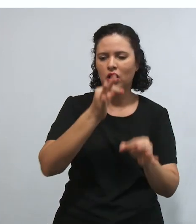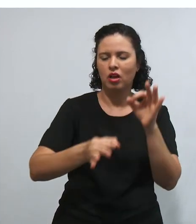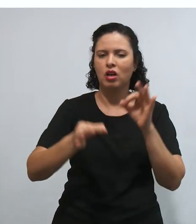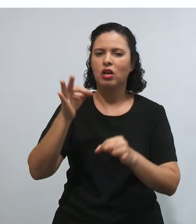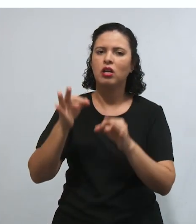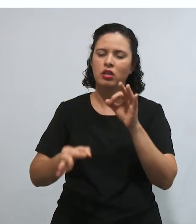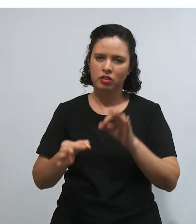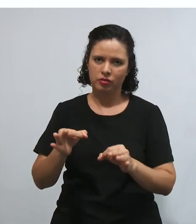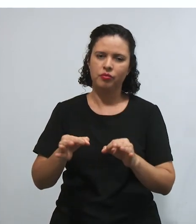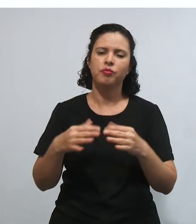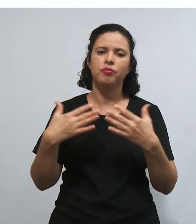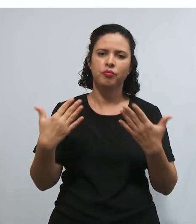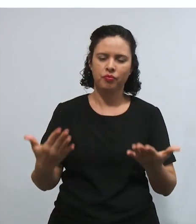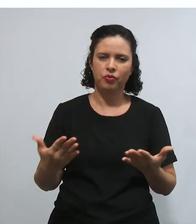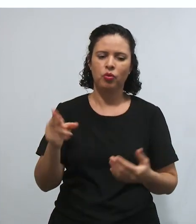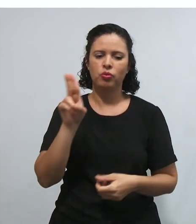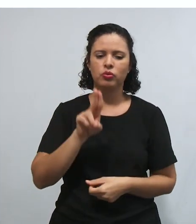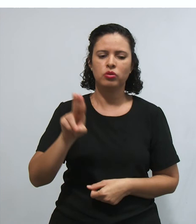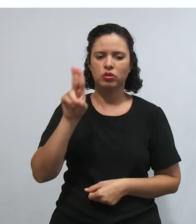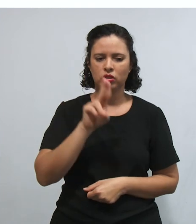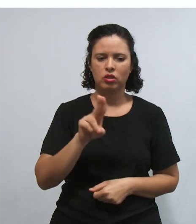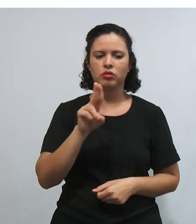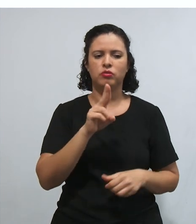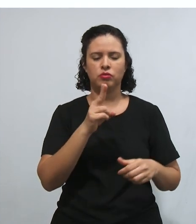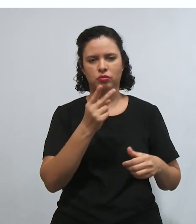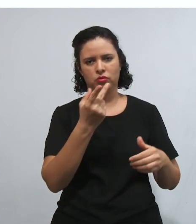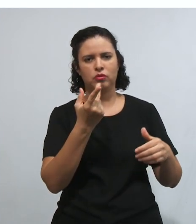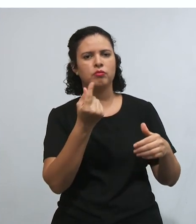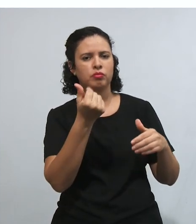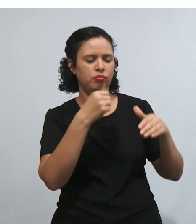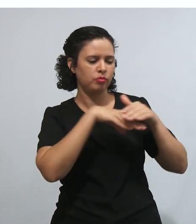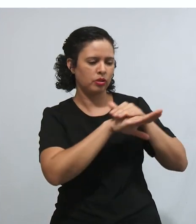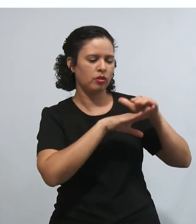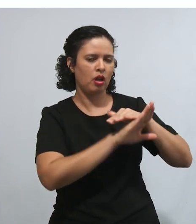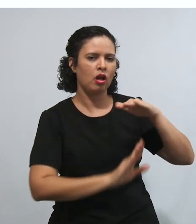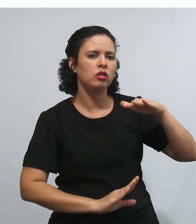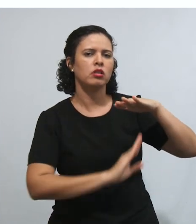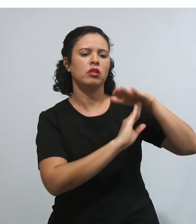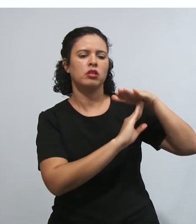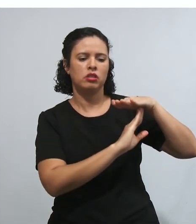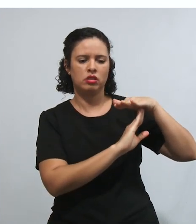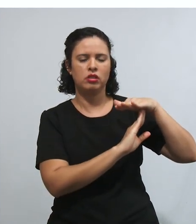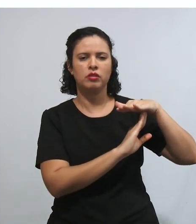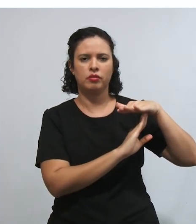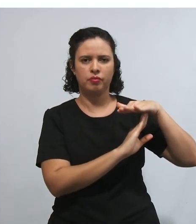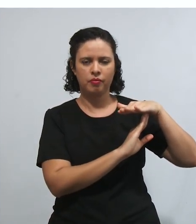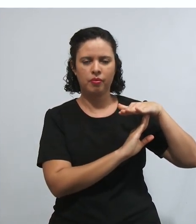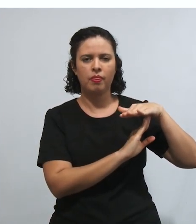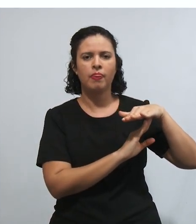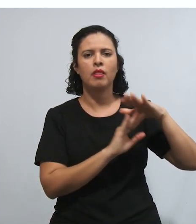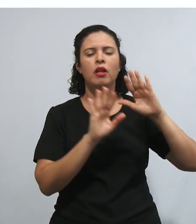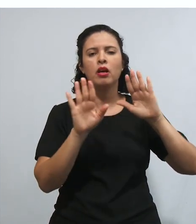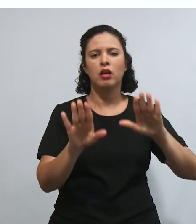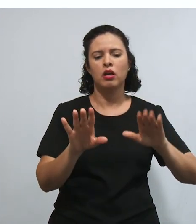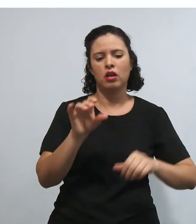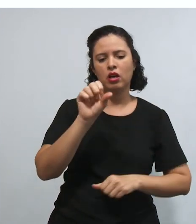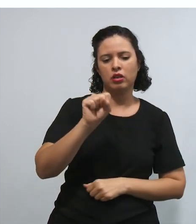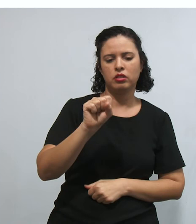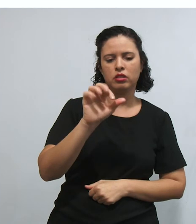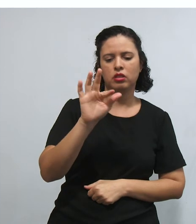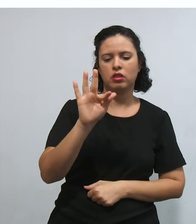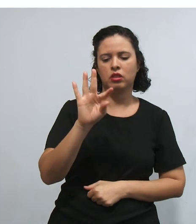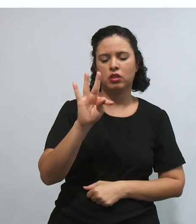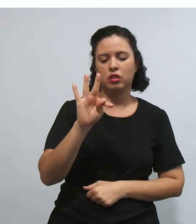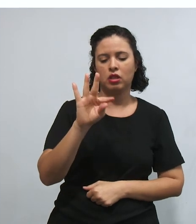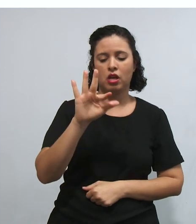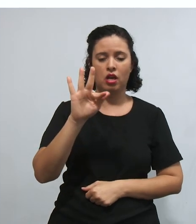público, se apropriado o princípio da reserva do possível para deixar de fazer um determinado atendimento, o STF disse,